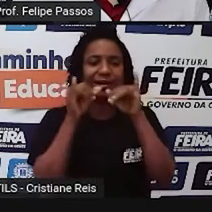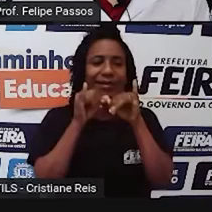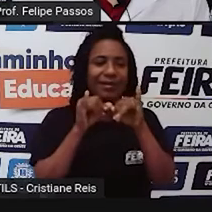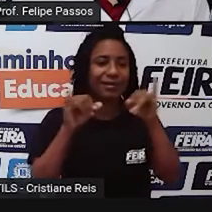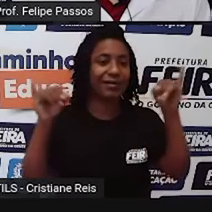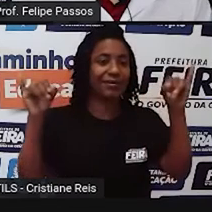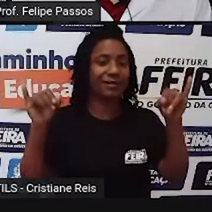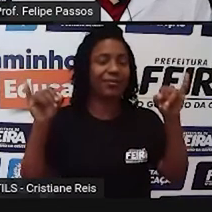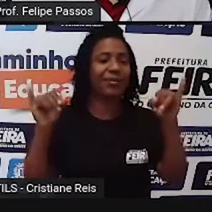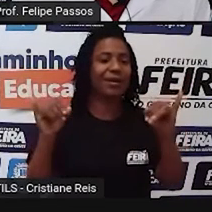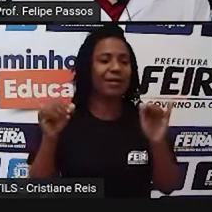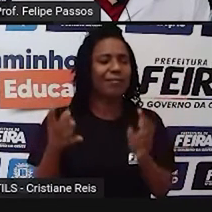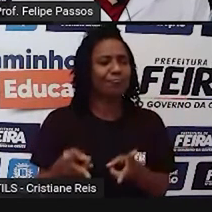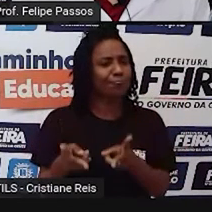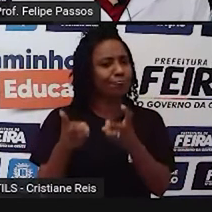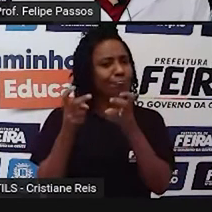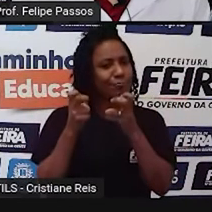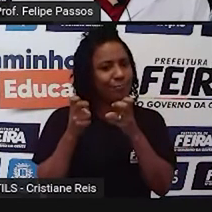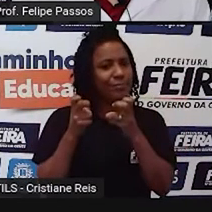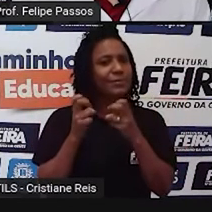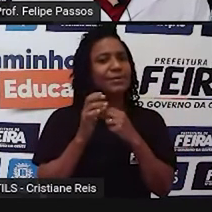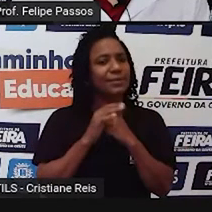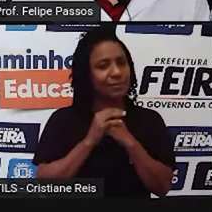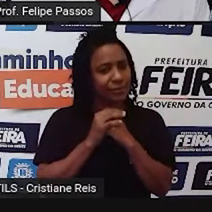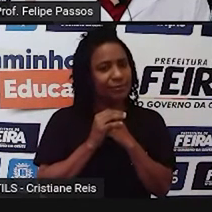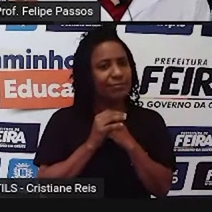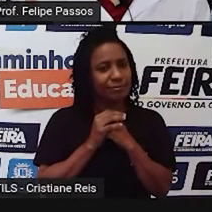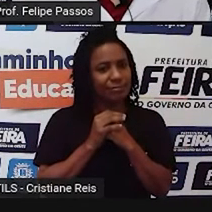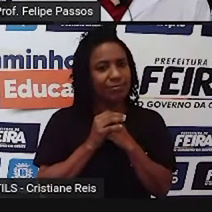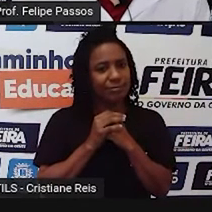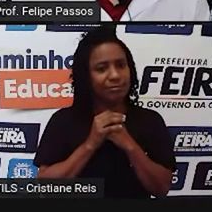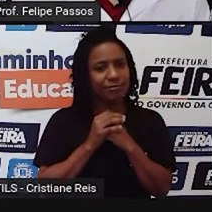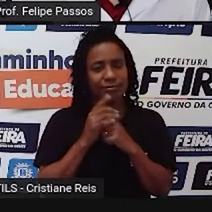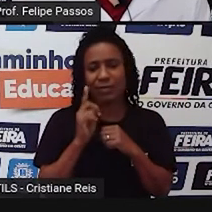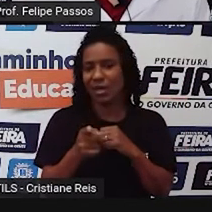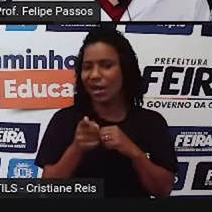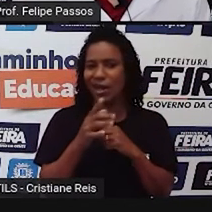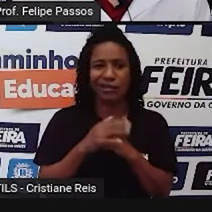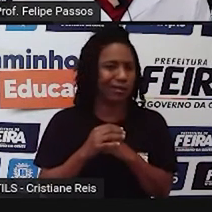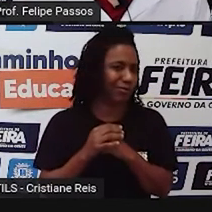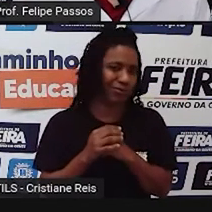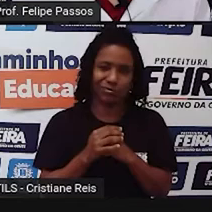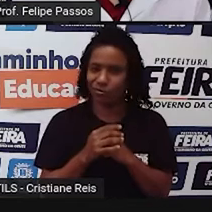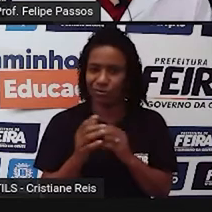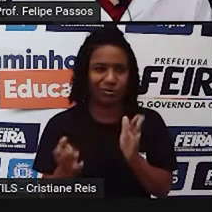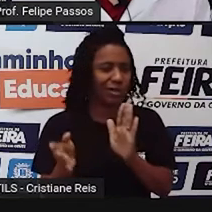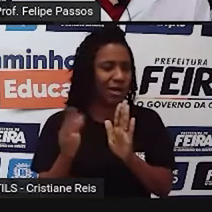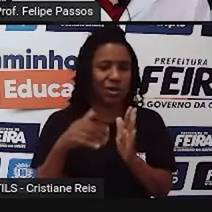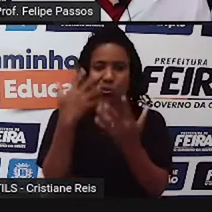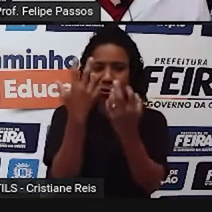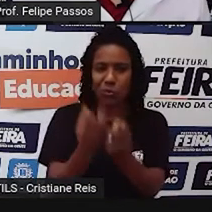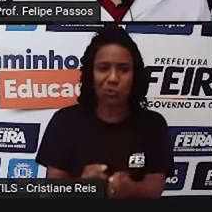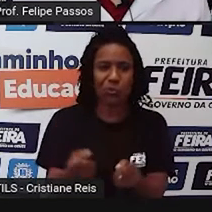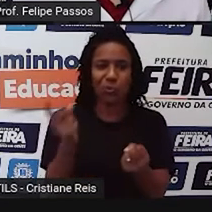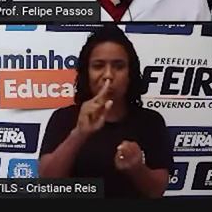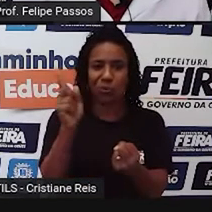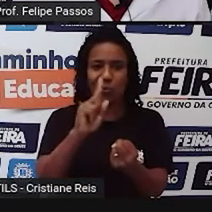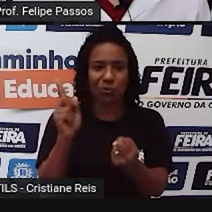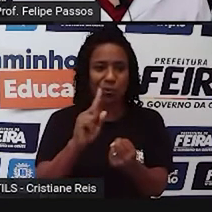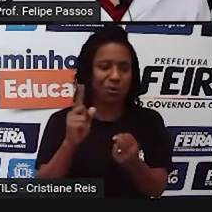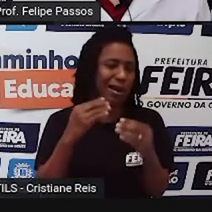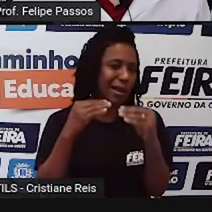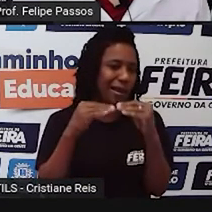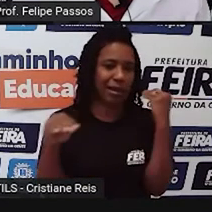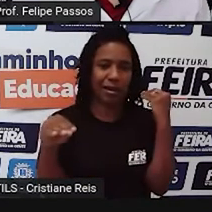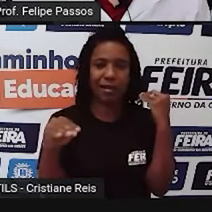vai perceber que não tem nada ali que você possa dizer, ó, discordo disso aqui, né? São coisas básicas. Vamos